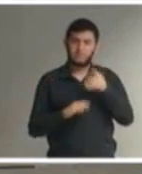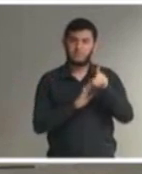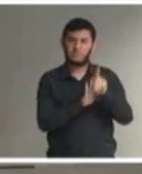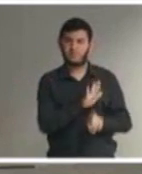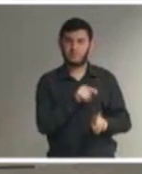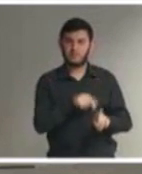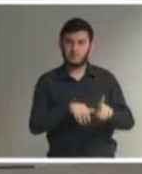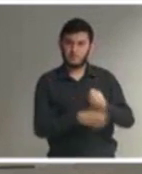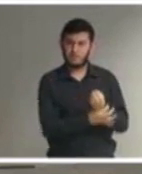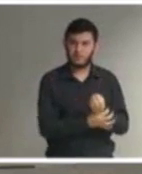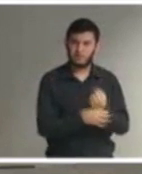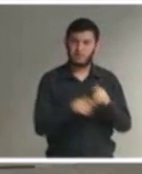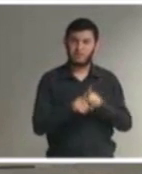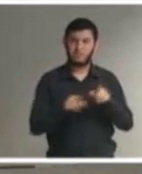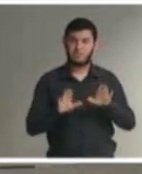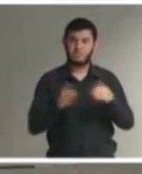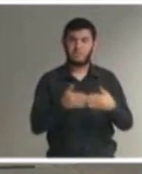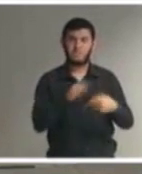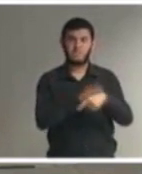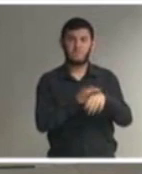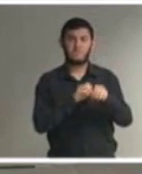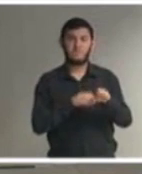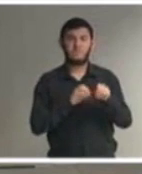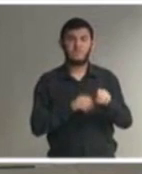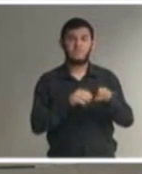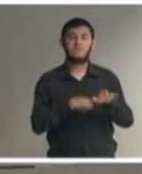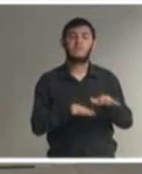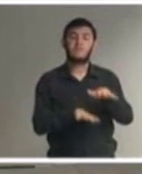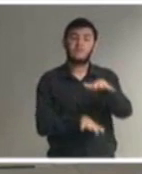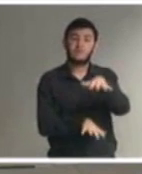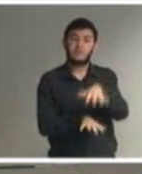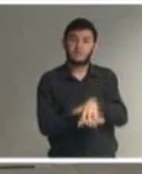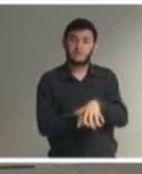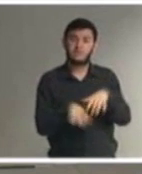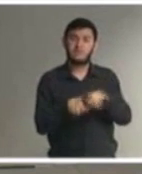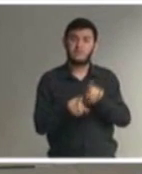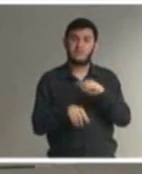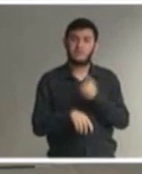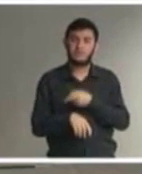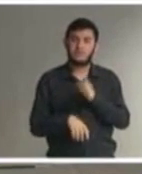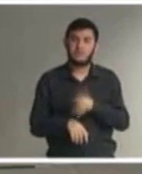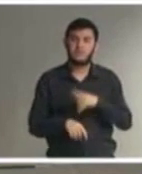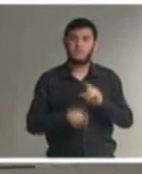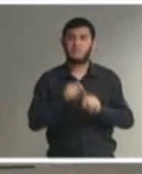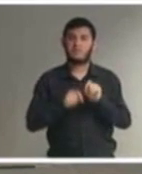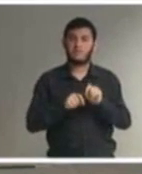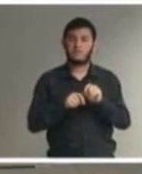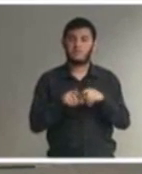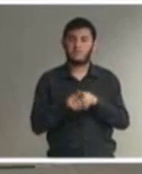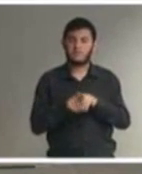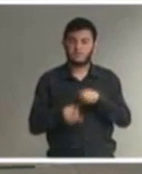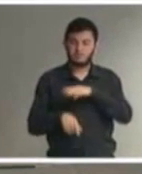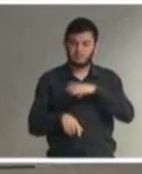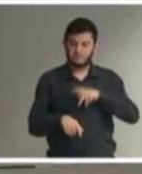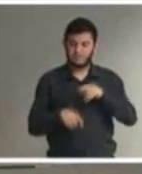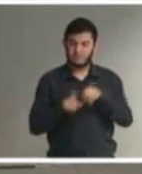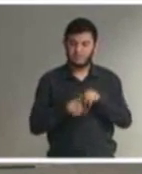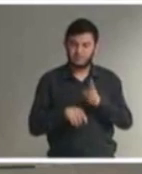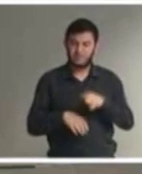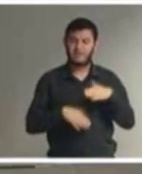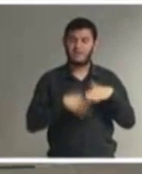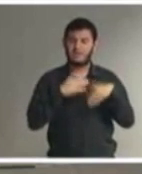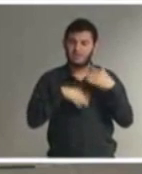de educação inclusiva nós temos contamos com um instrumento importante aqui no conselho nacional do ministério público que foi desenvolvido depois de